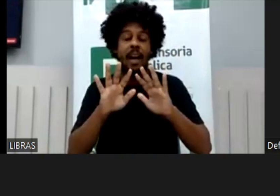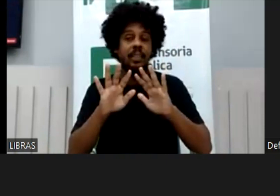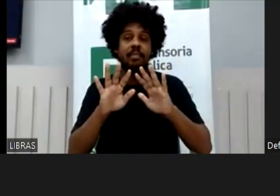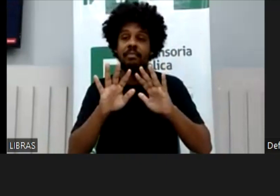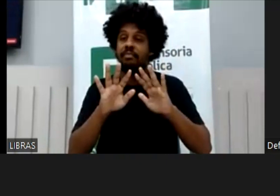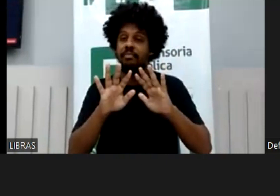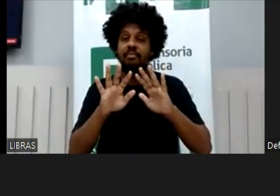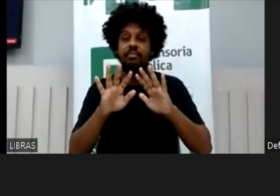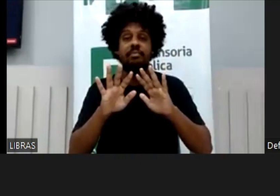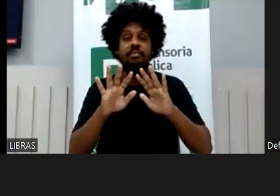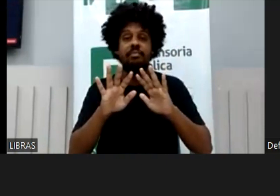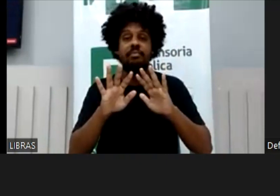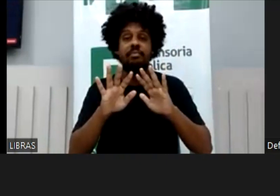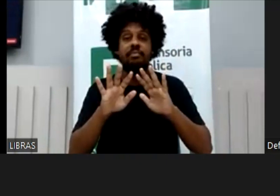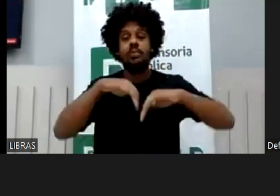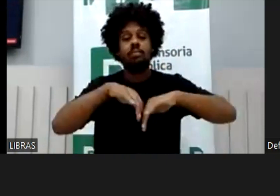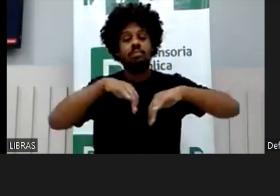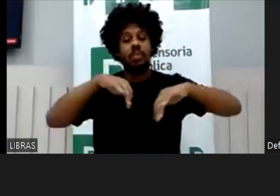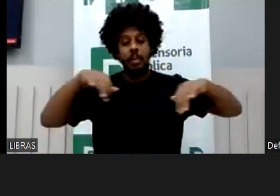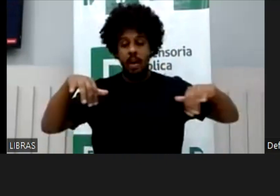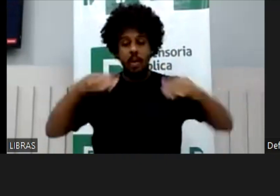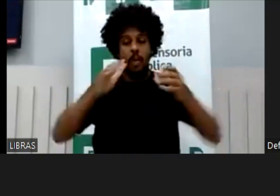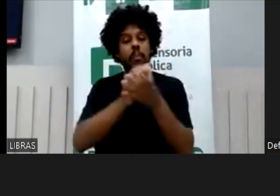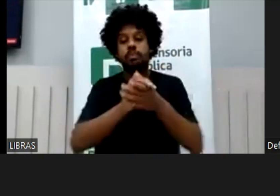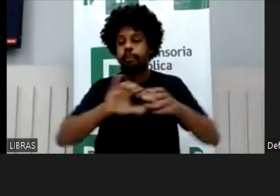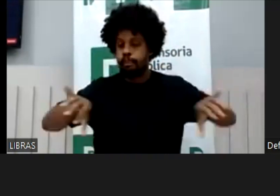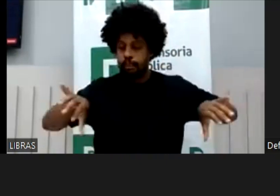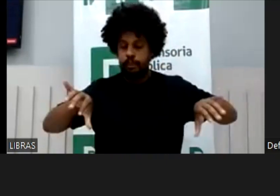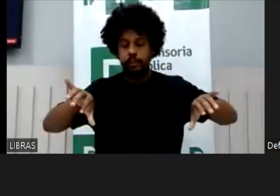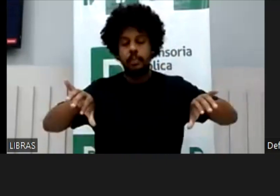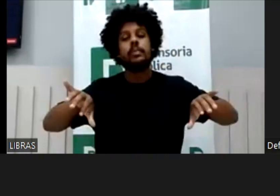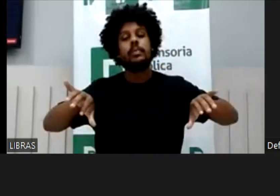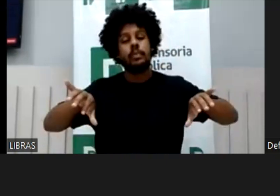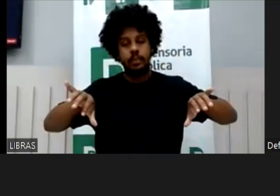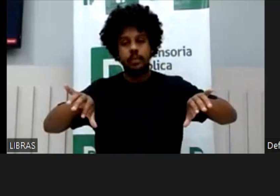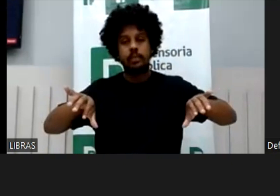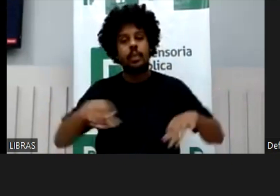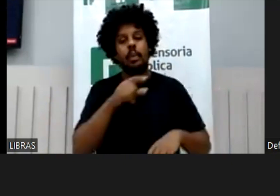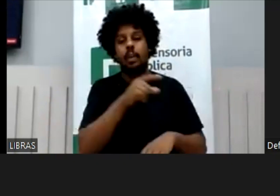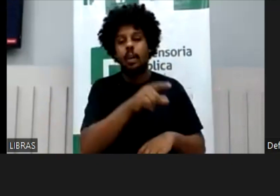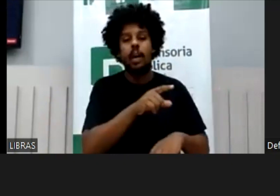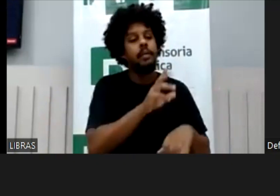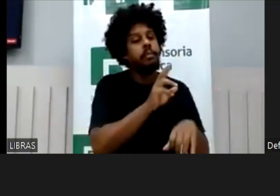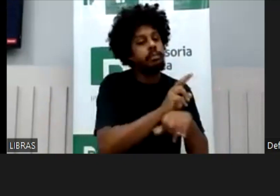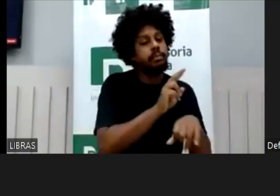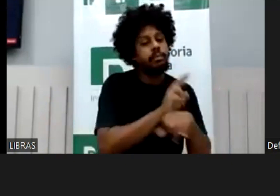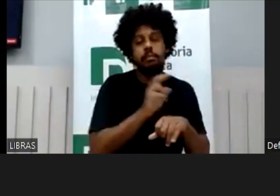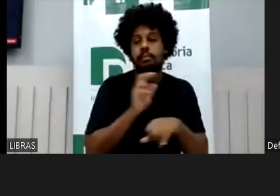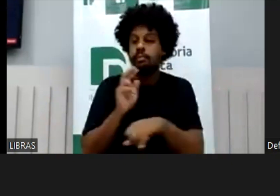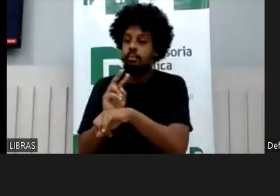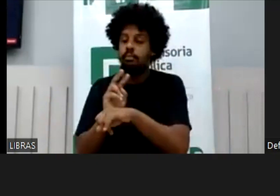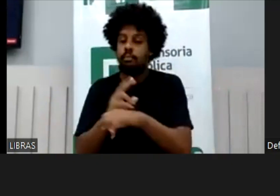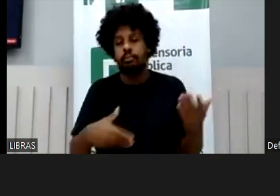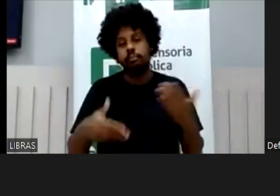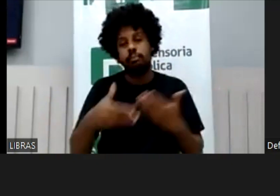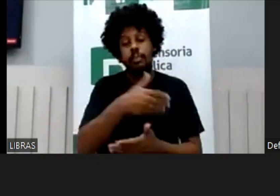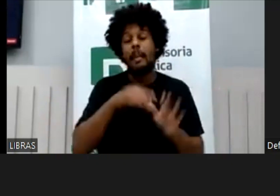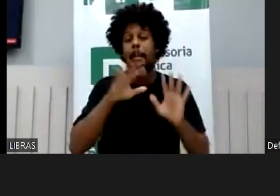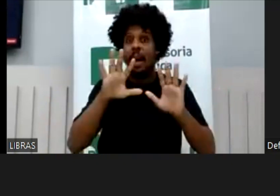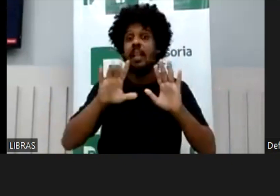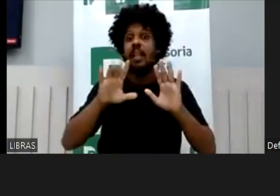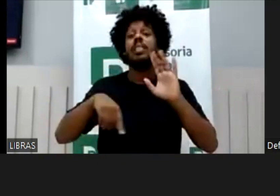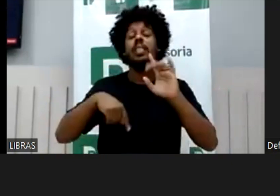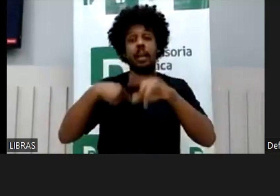guarda compartilhada, enfim. Depois voltou o judiciário, a mesma discussão do casal exatamente porque persistiam os motivos